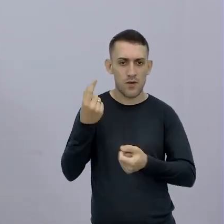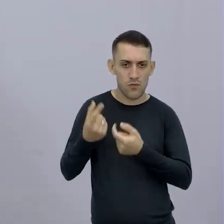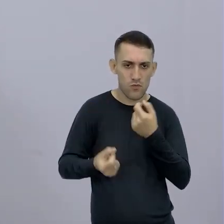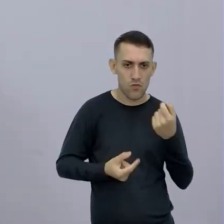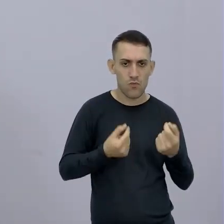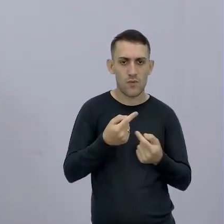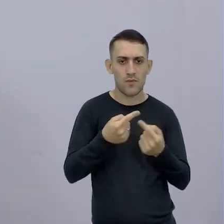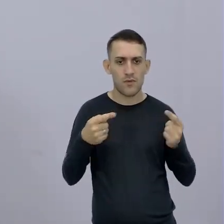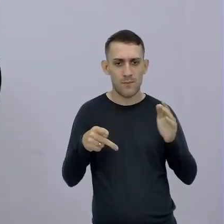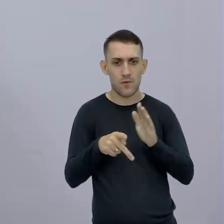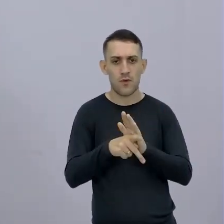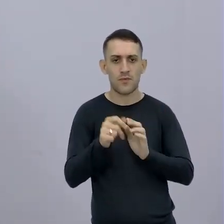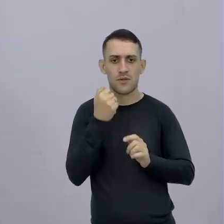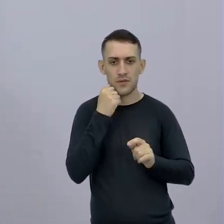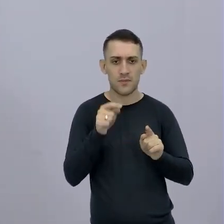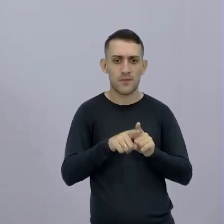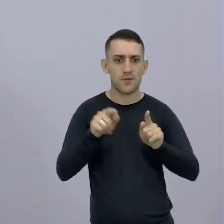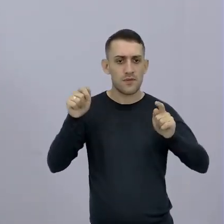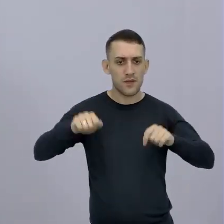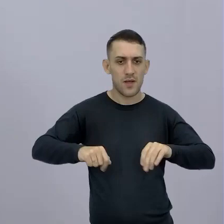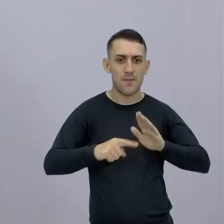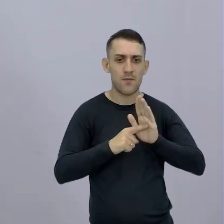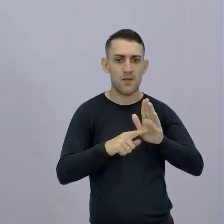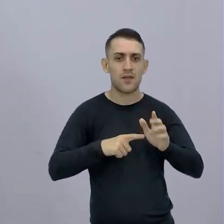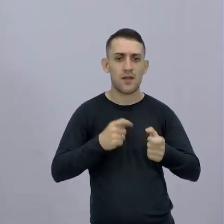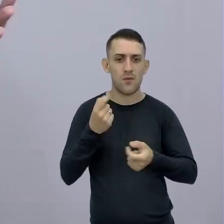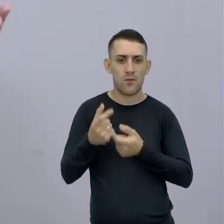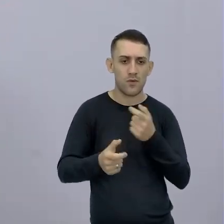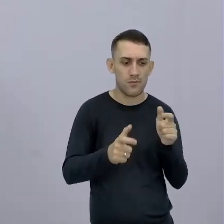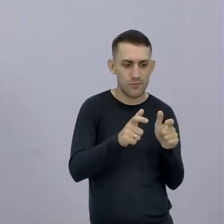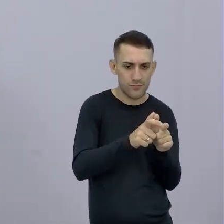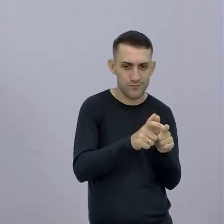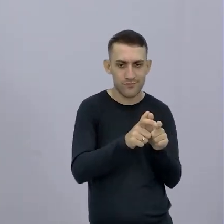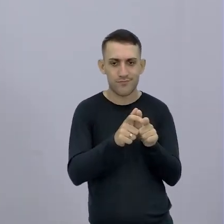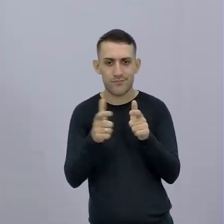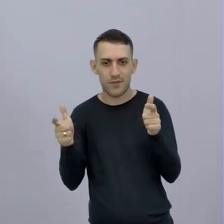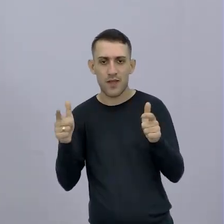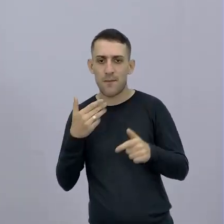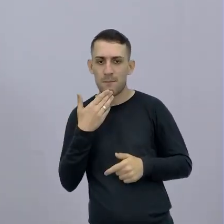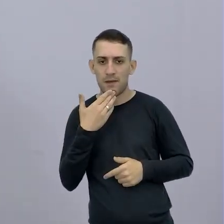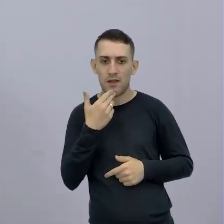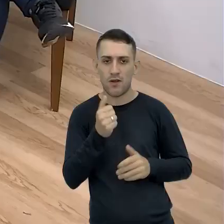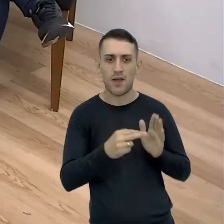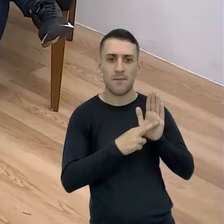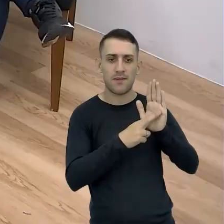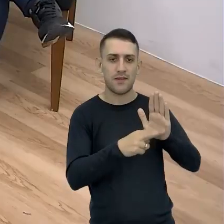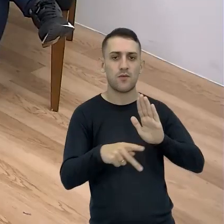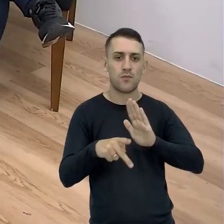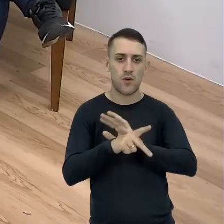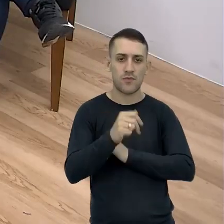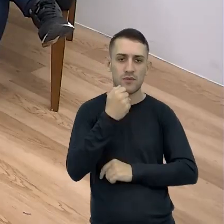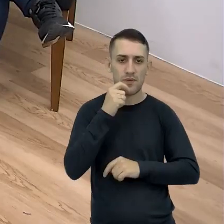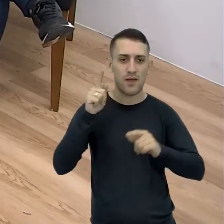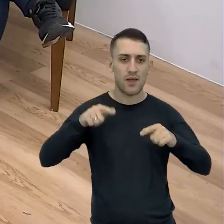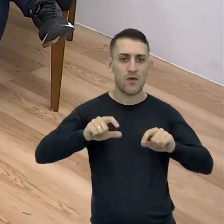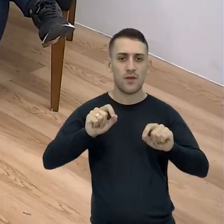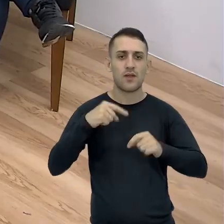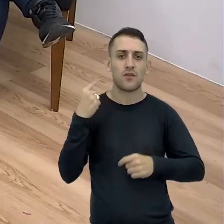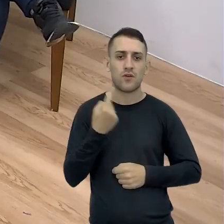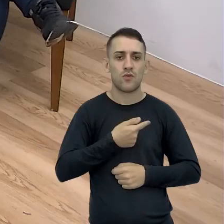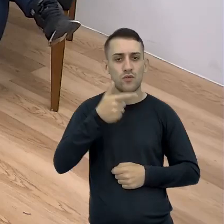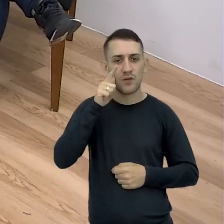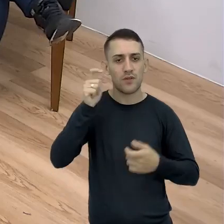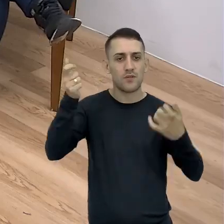trabalhamos com notação científica Para mostrar Que algumas coisas Muito pequenas Ou muito grandes É melhor representar Por notação científica Então foi essa parte aí